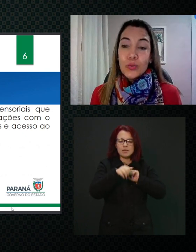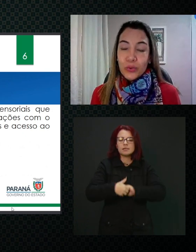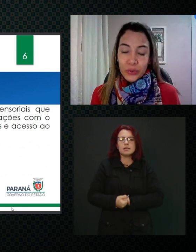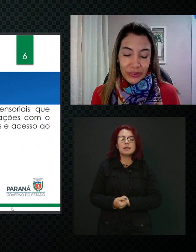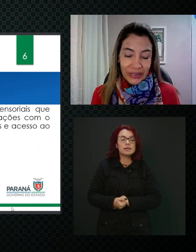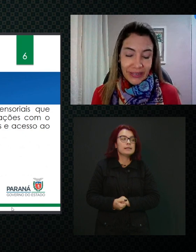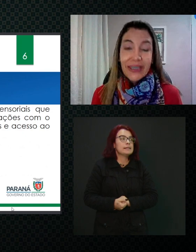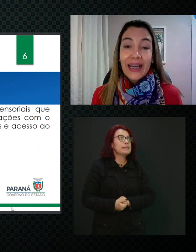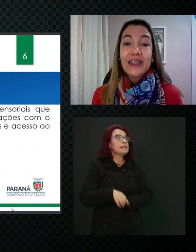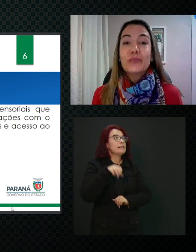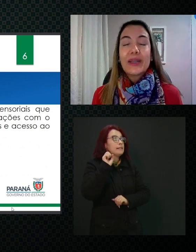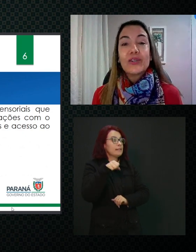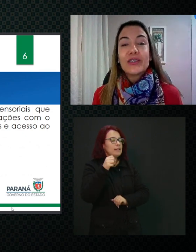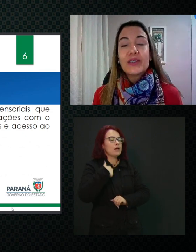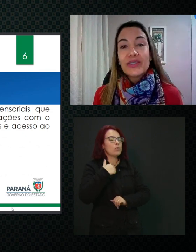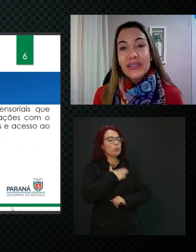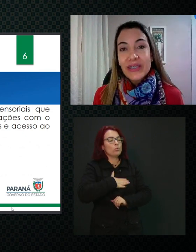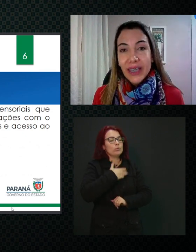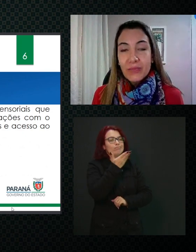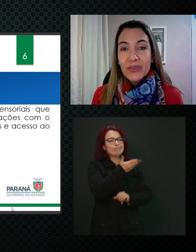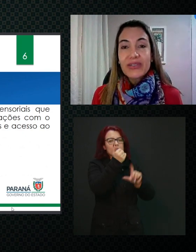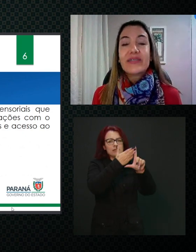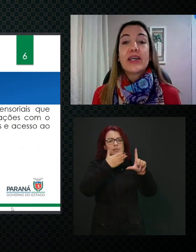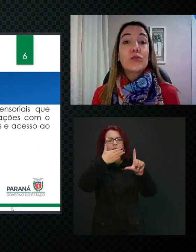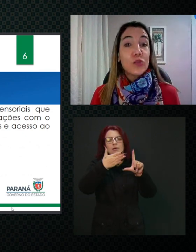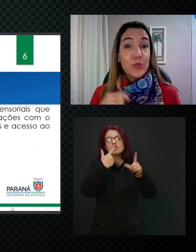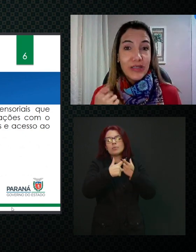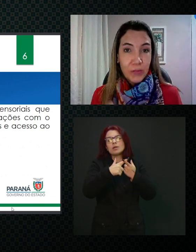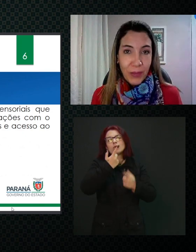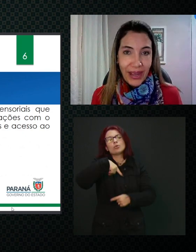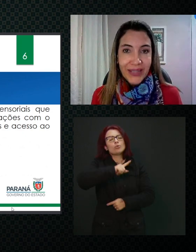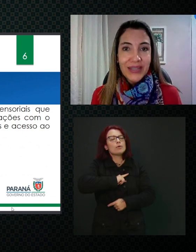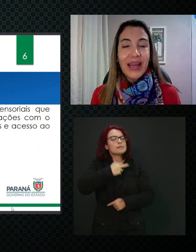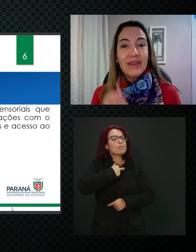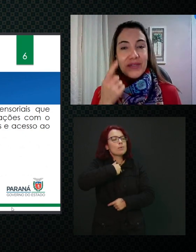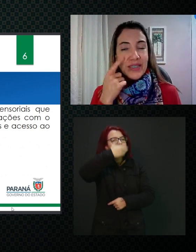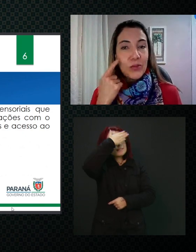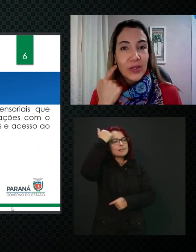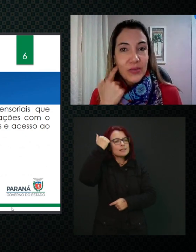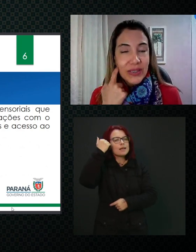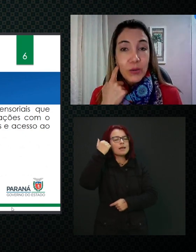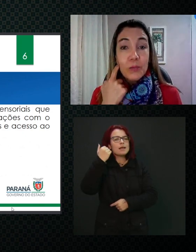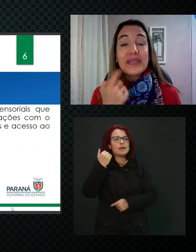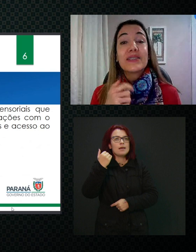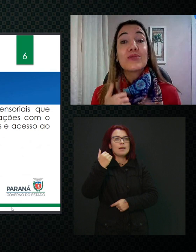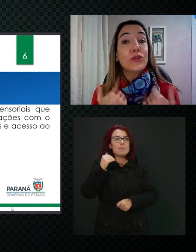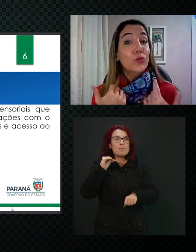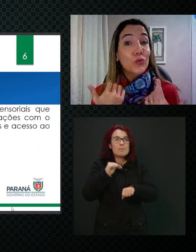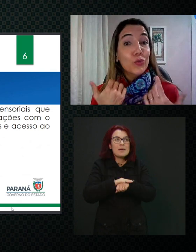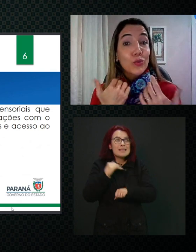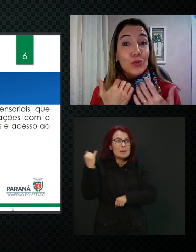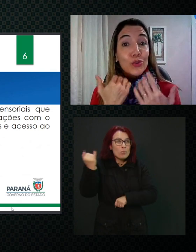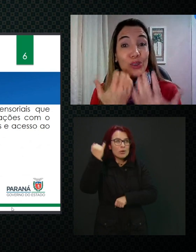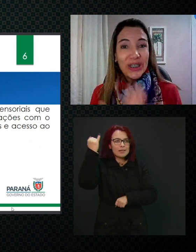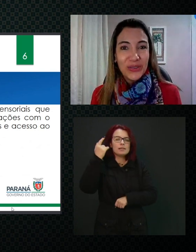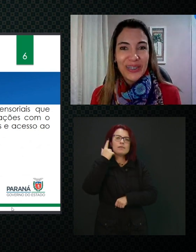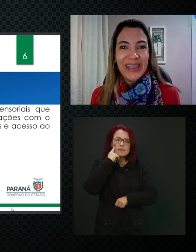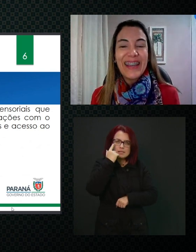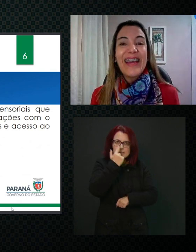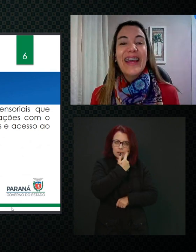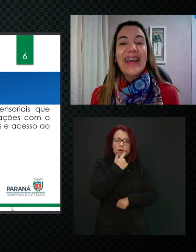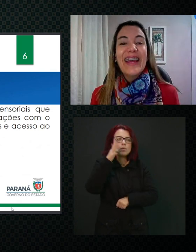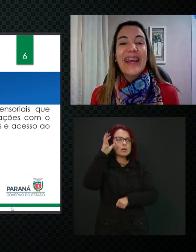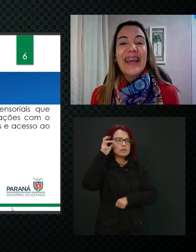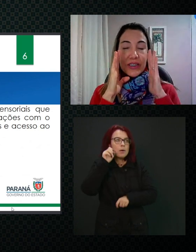Gosto muito desse slide, pra nós não esquecermos que são os principais, né, a visão e a audição, mas não são os únicos,